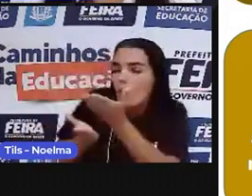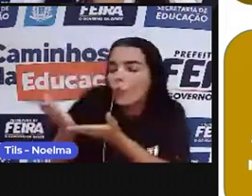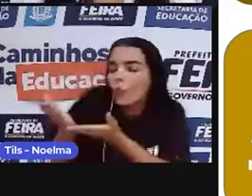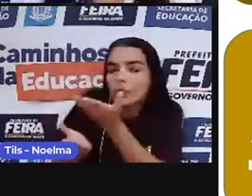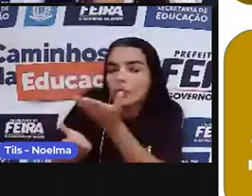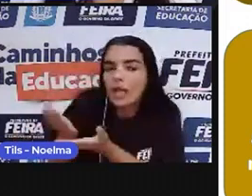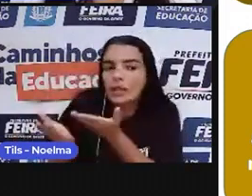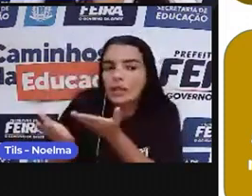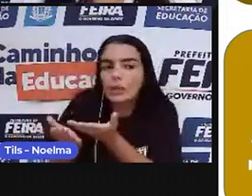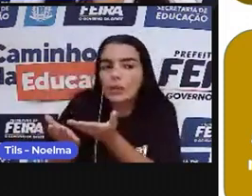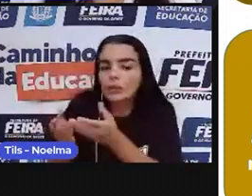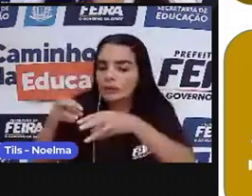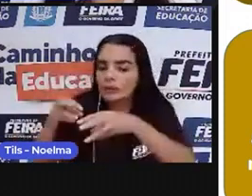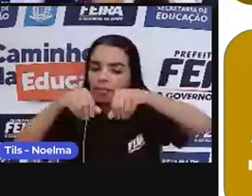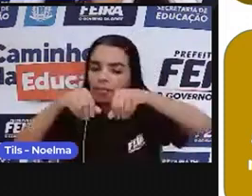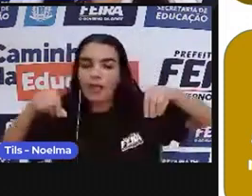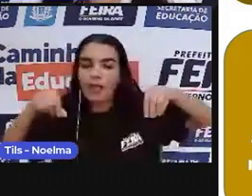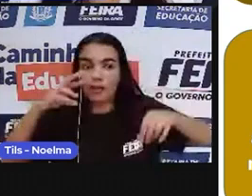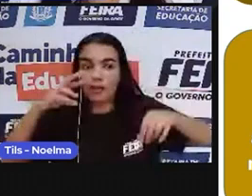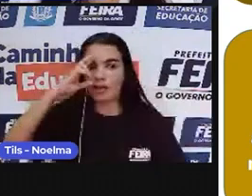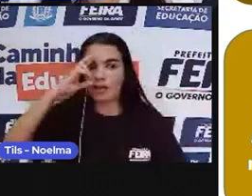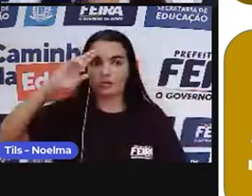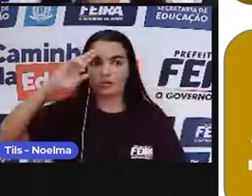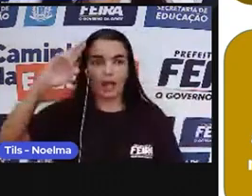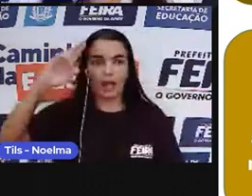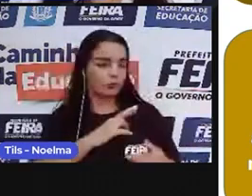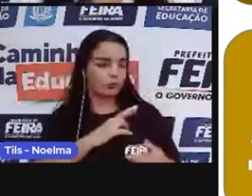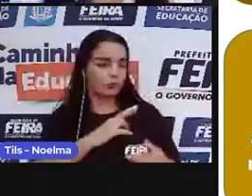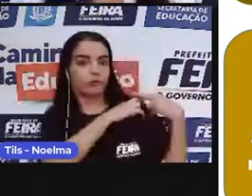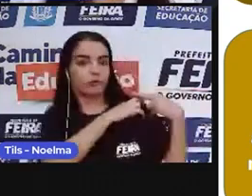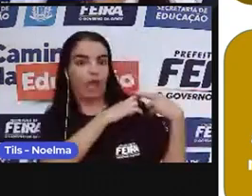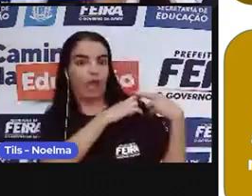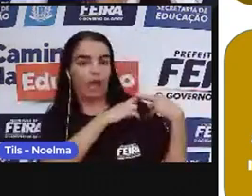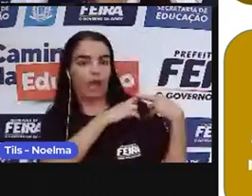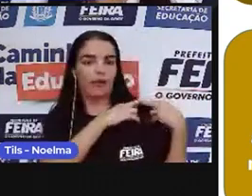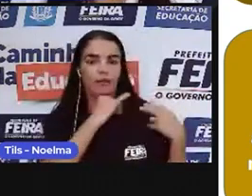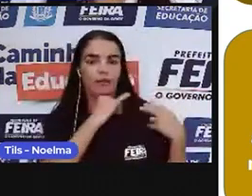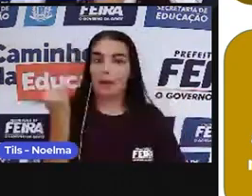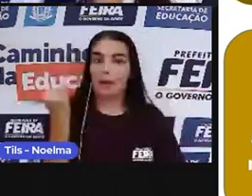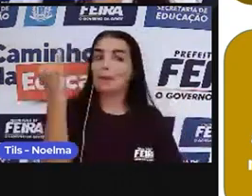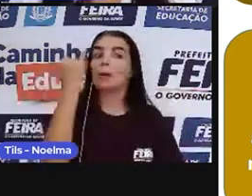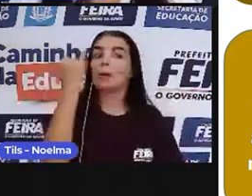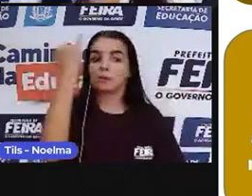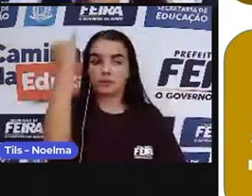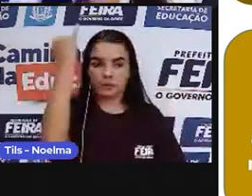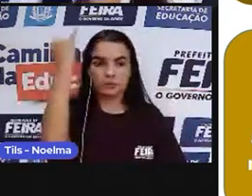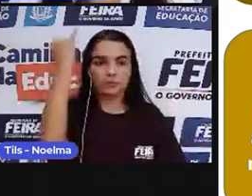mais elevado dessa sociedade, onde eles moravam aí na Casa Grande, né?